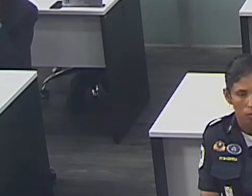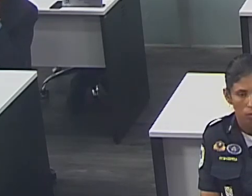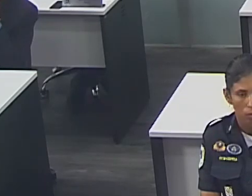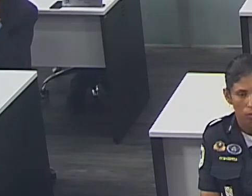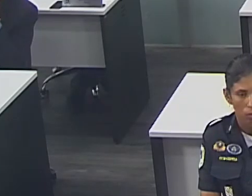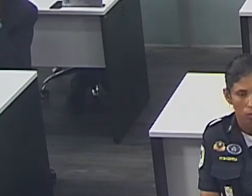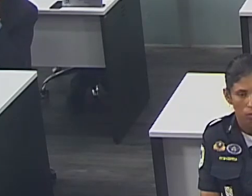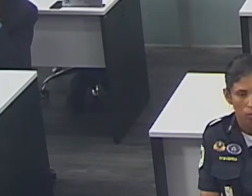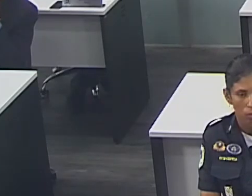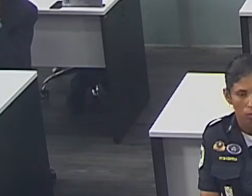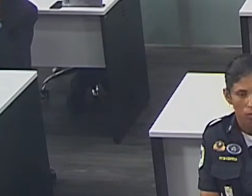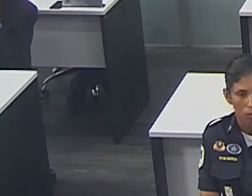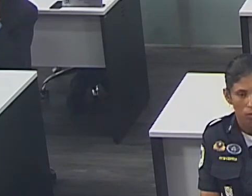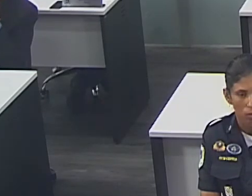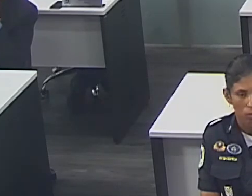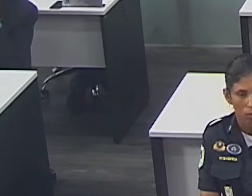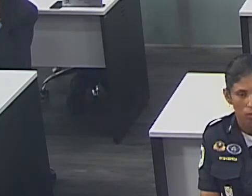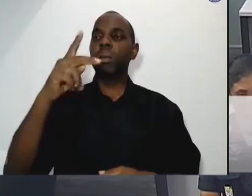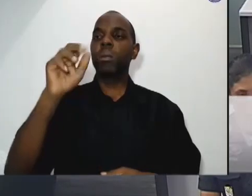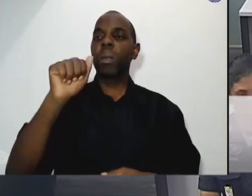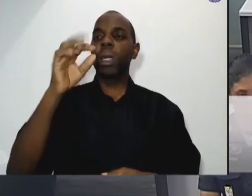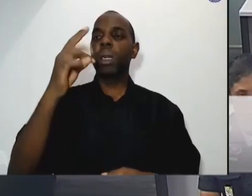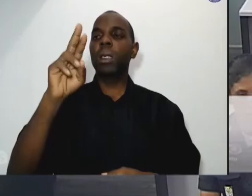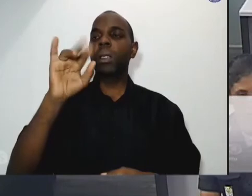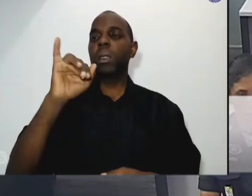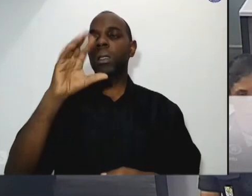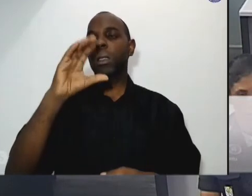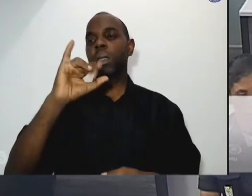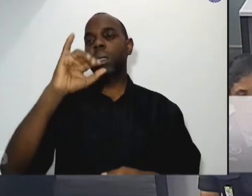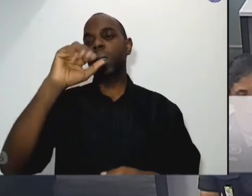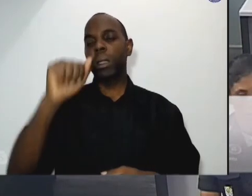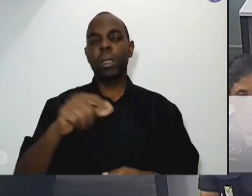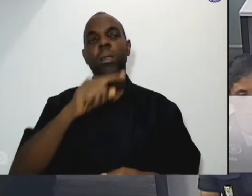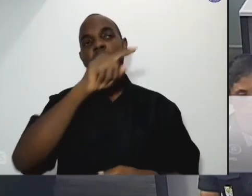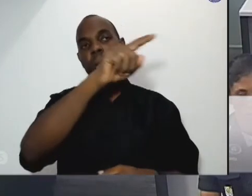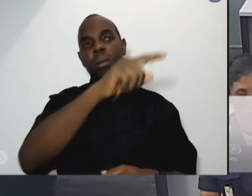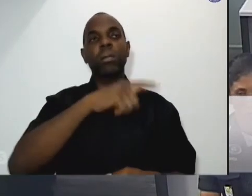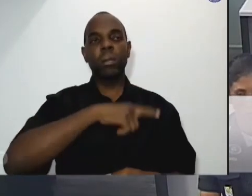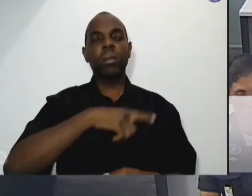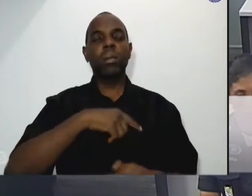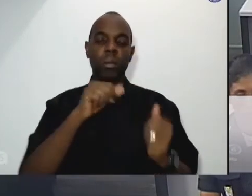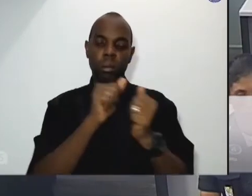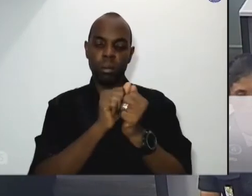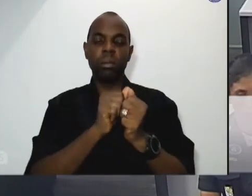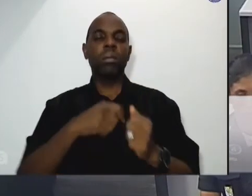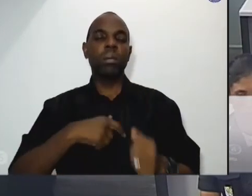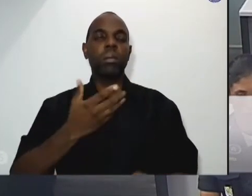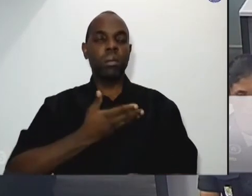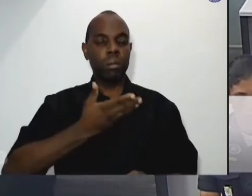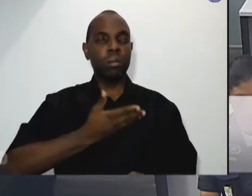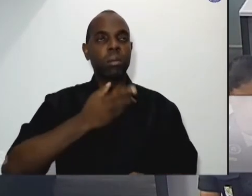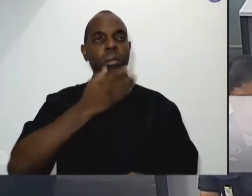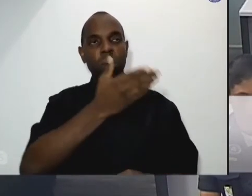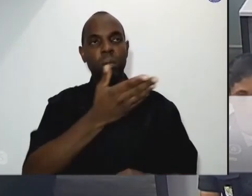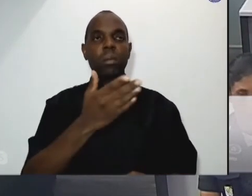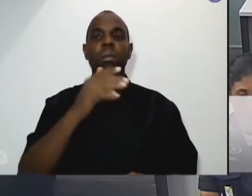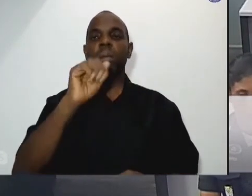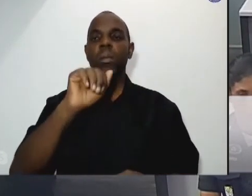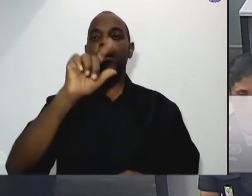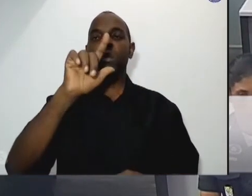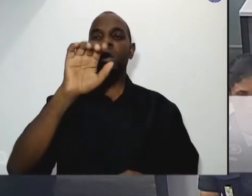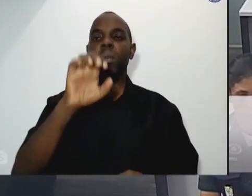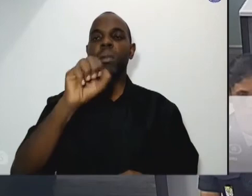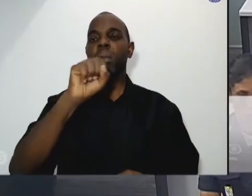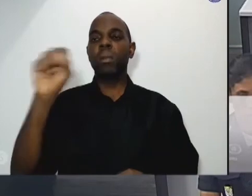Patrícia minha queridíssima companheira de mesa vereadora Alessandra Luquezzi que